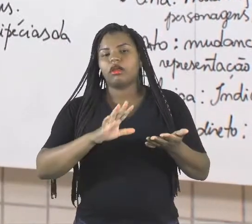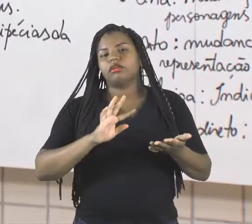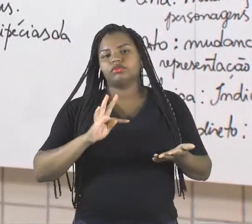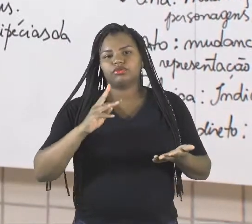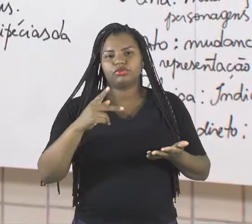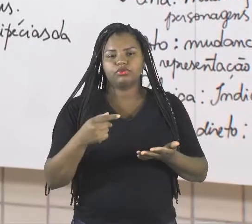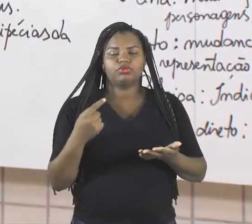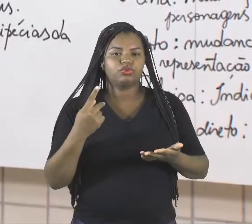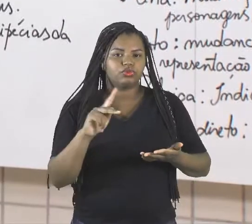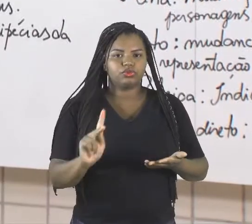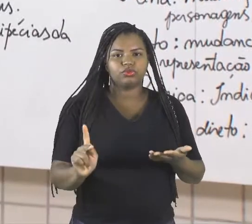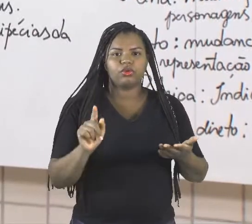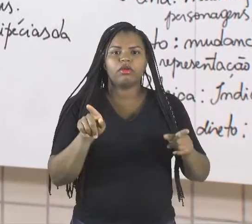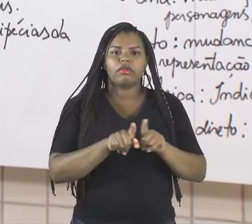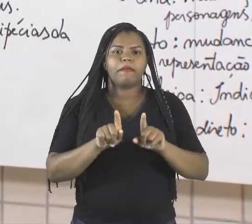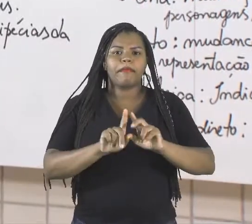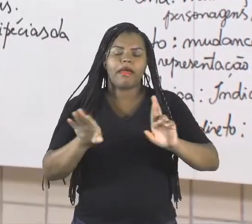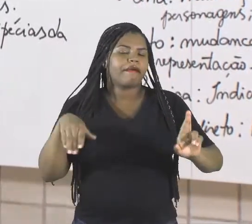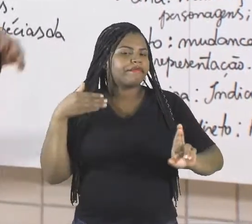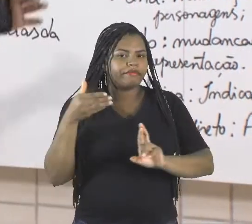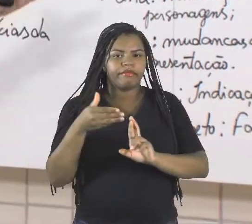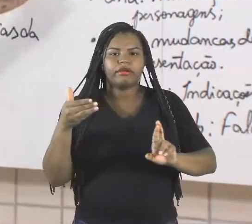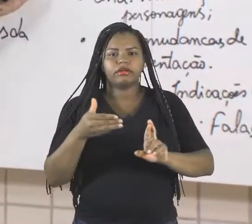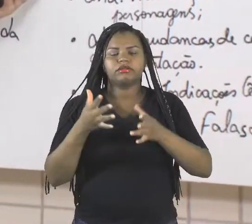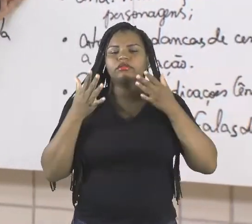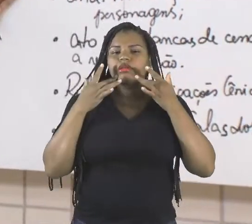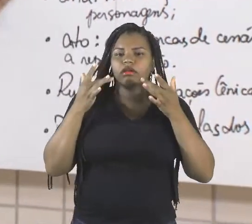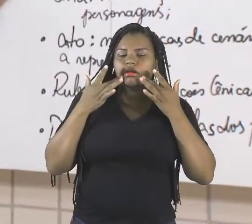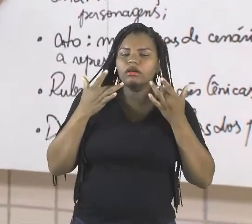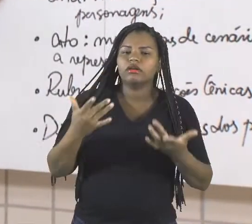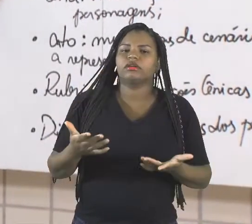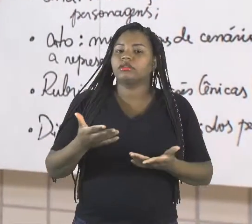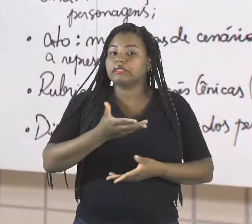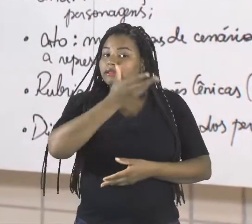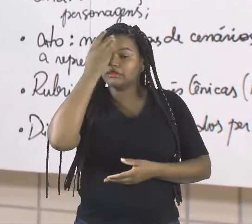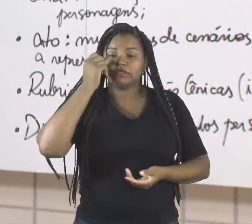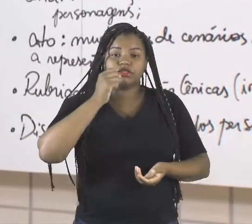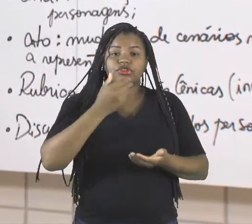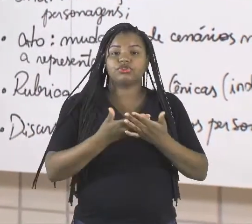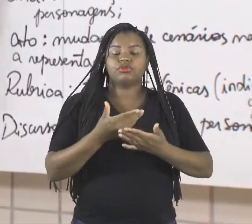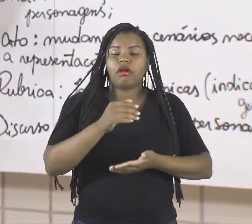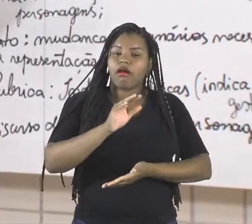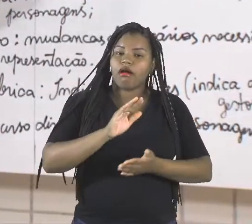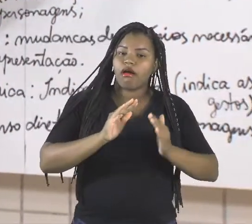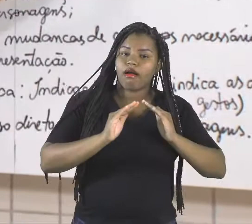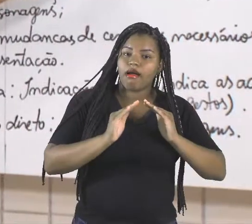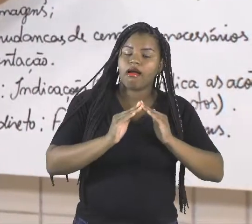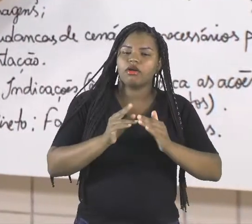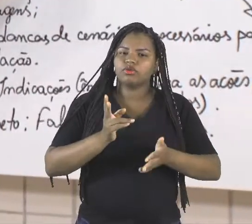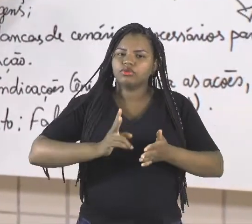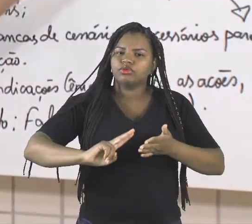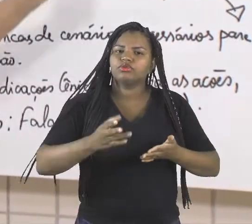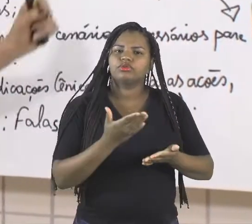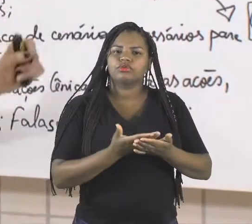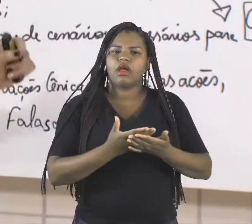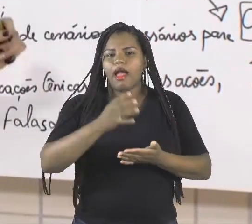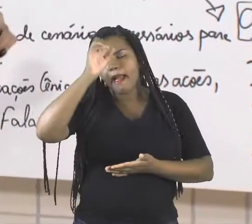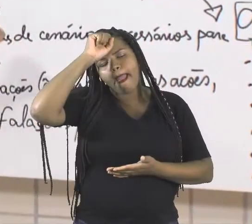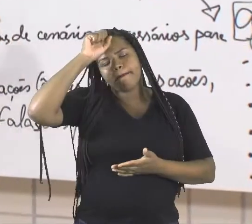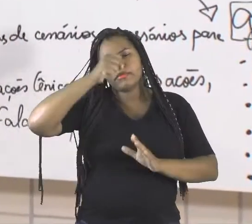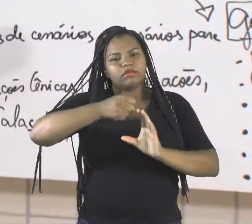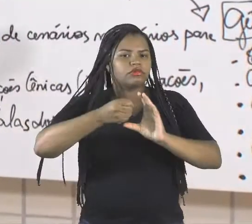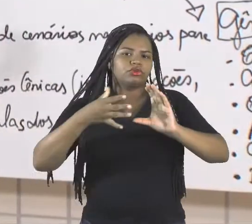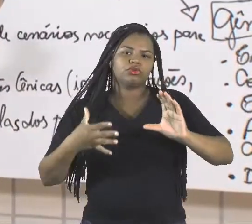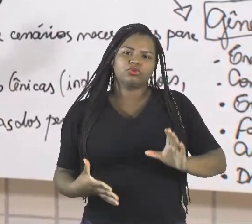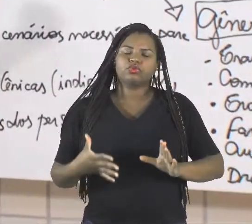também teatral, tá? Não deixem de estudar em casa, continuar estudando, aprendendo mais sobre as características